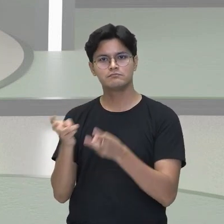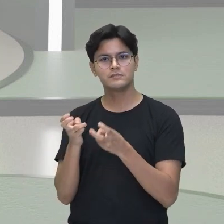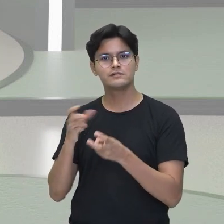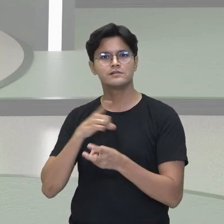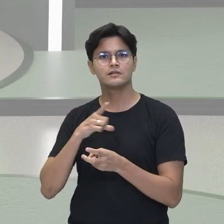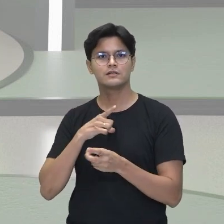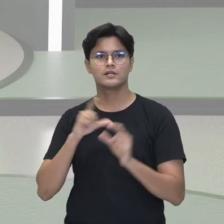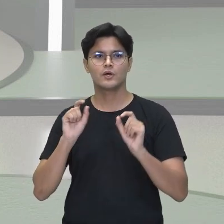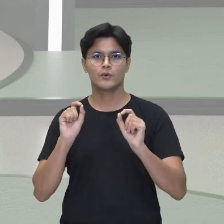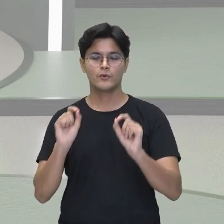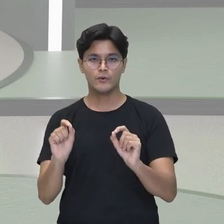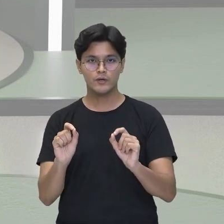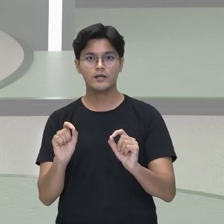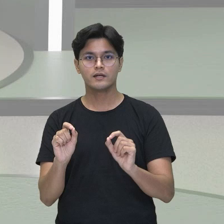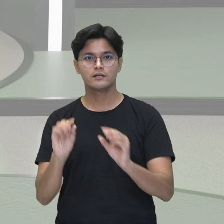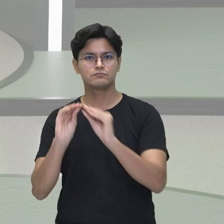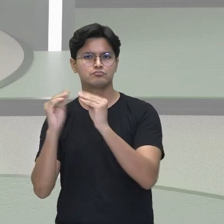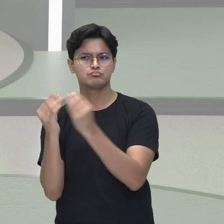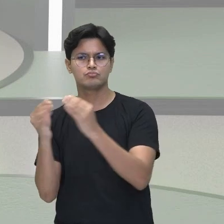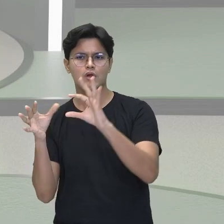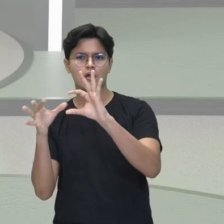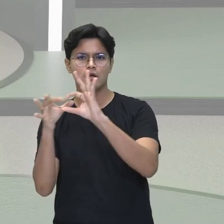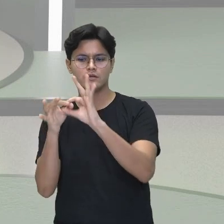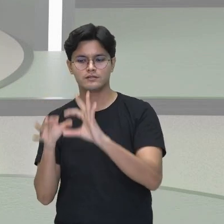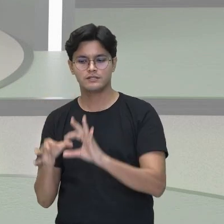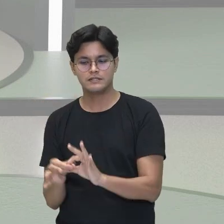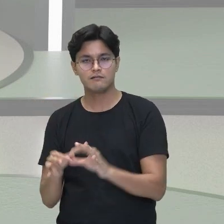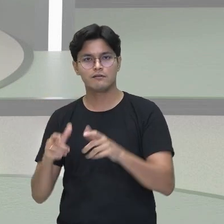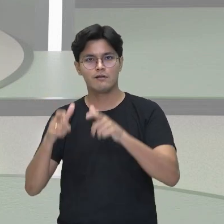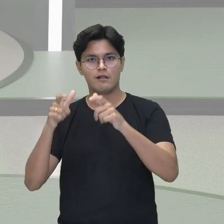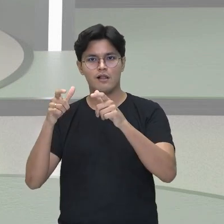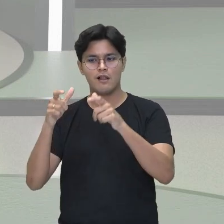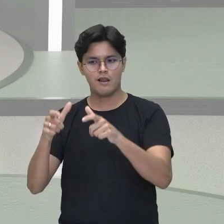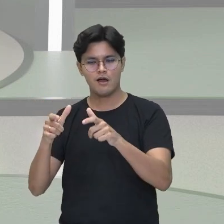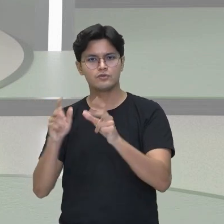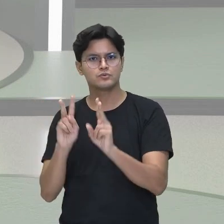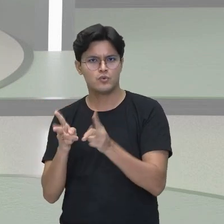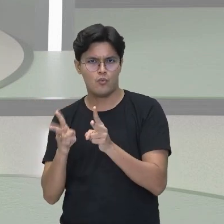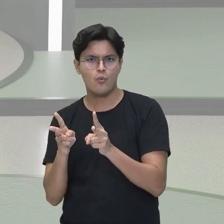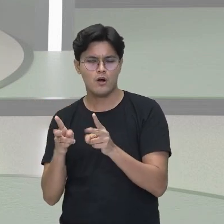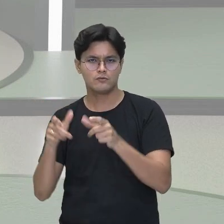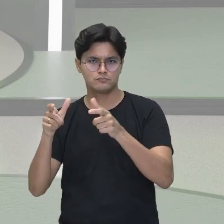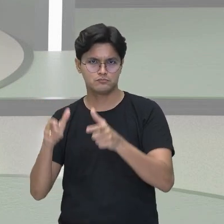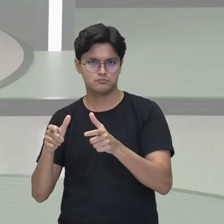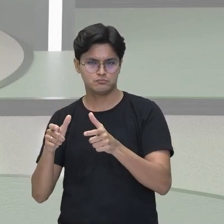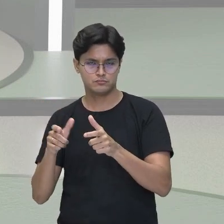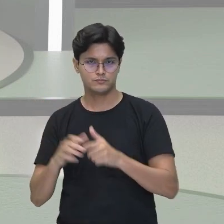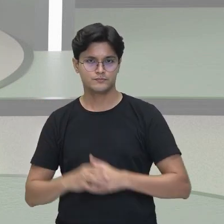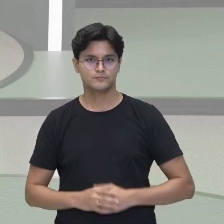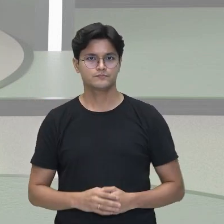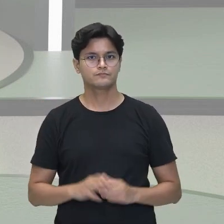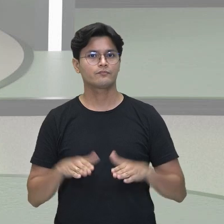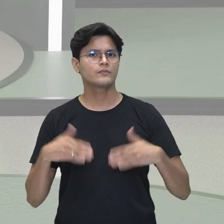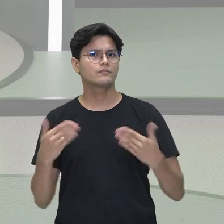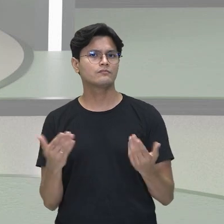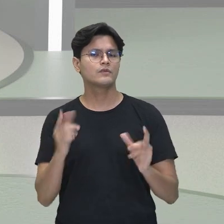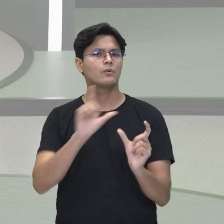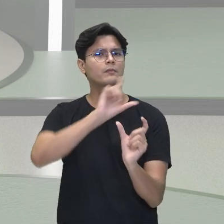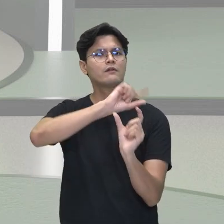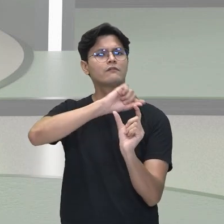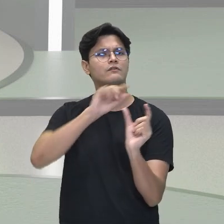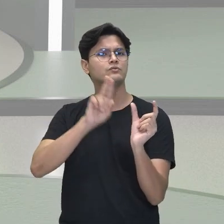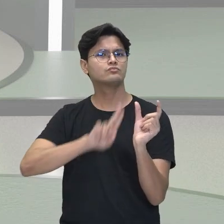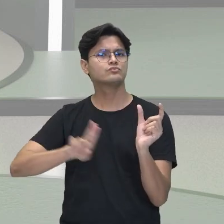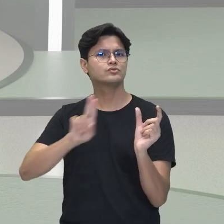os ligantes que estão do mesmo lado. Aí, qual é prefixo que eu uso quando